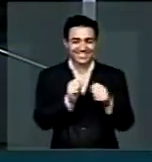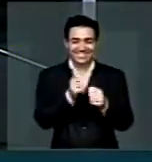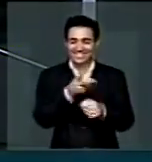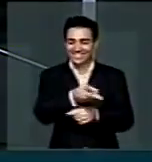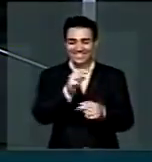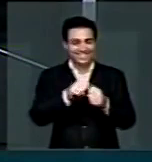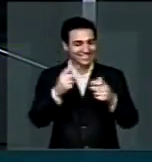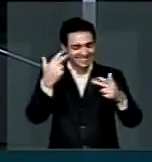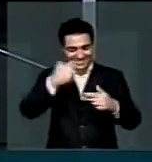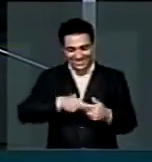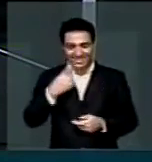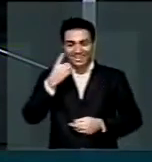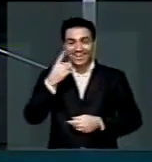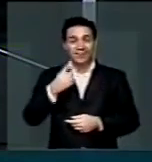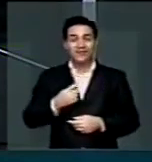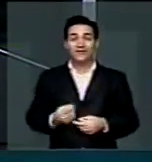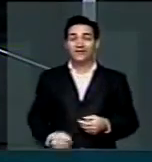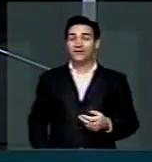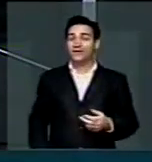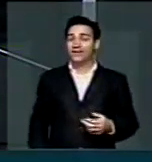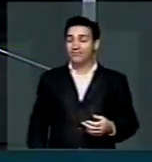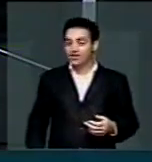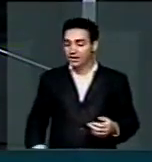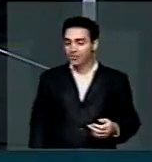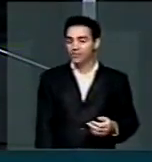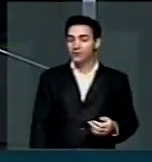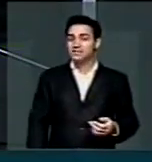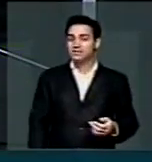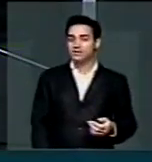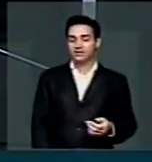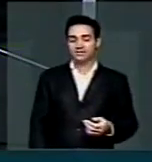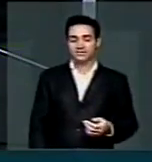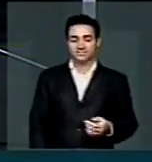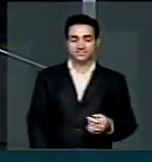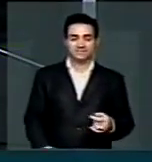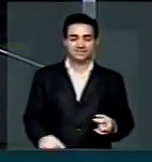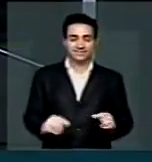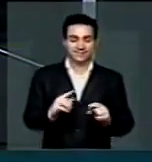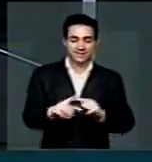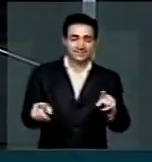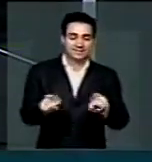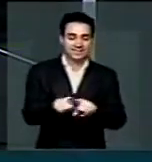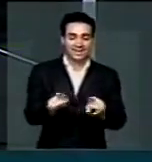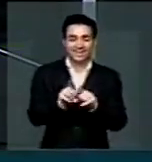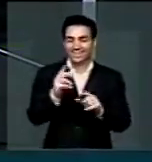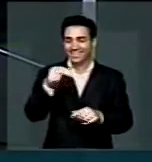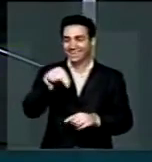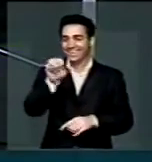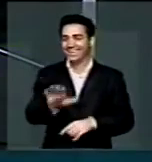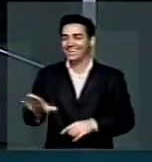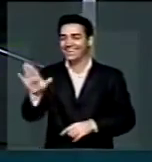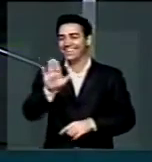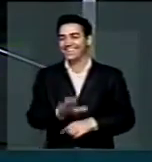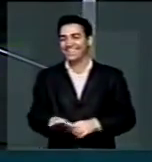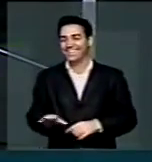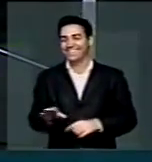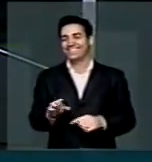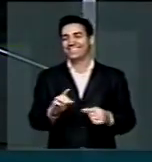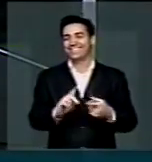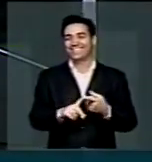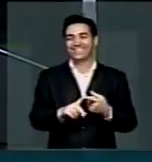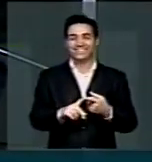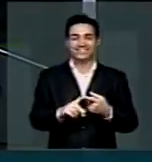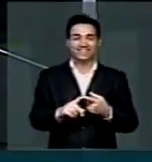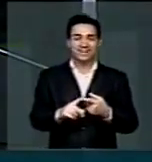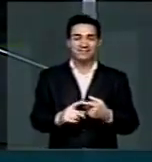aqui como parlamentar, ajudar o desenvolvimento do Brasil, do Nordeste, de Pernambuco e principalmente do nosso sertão.